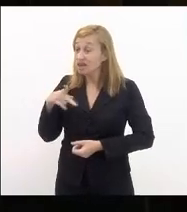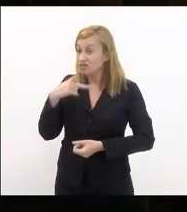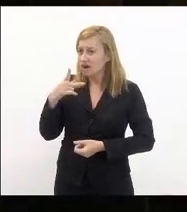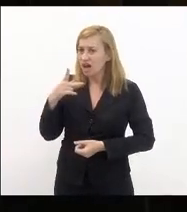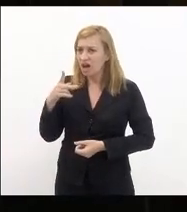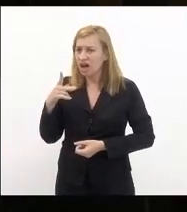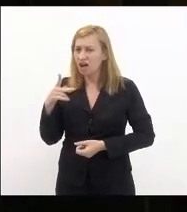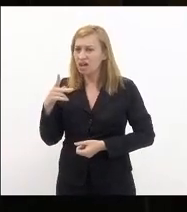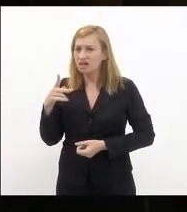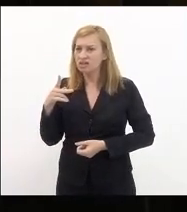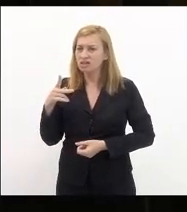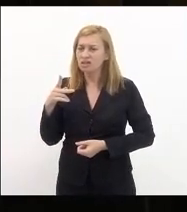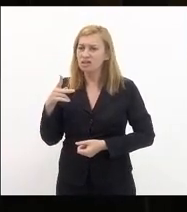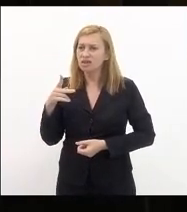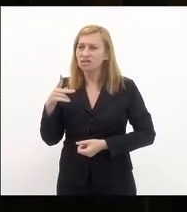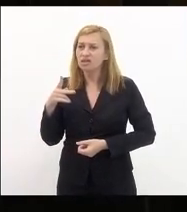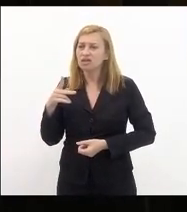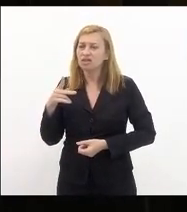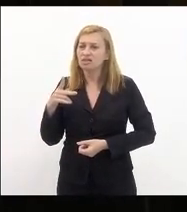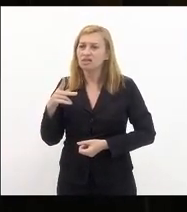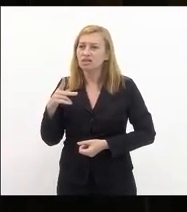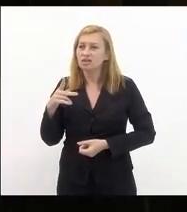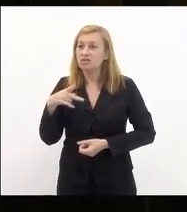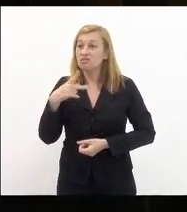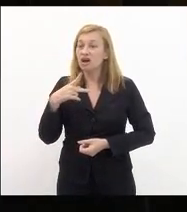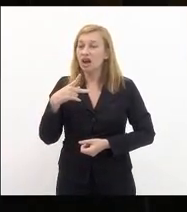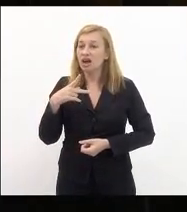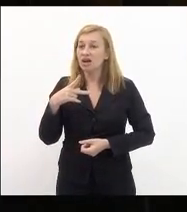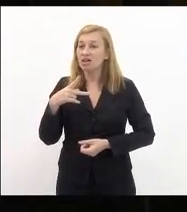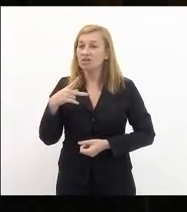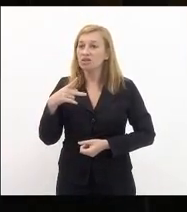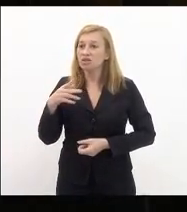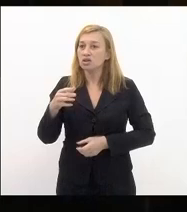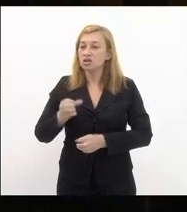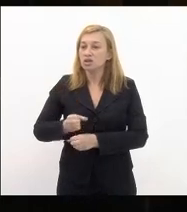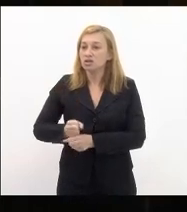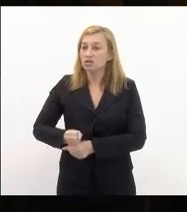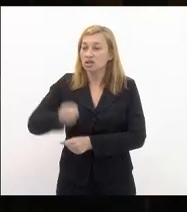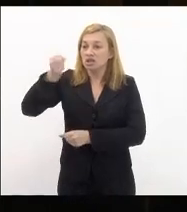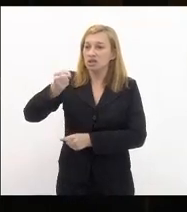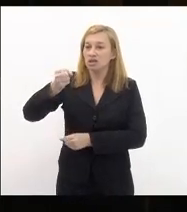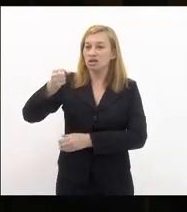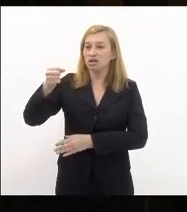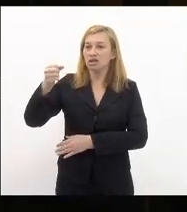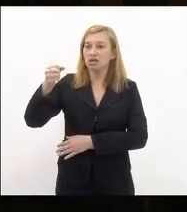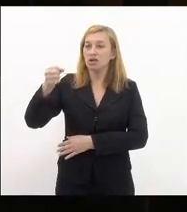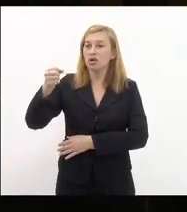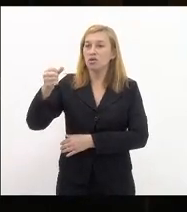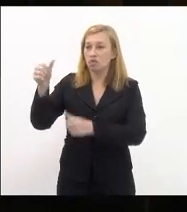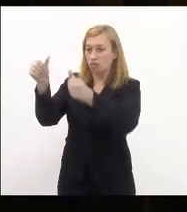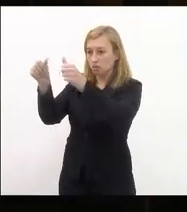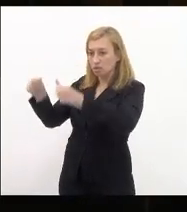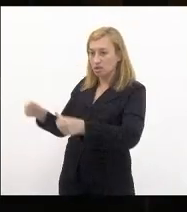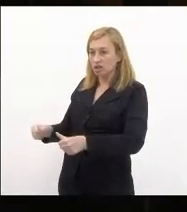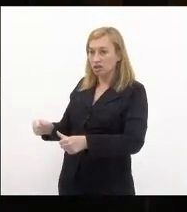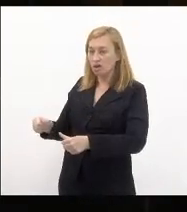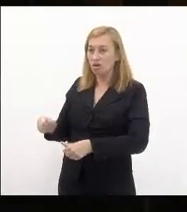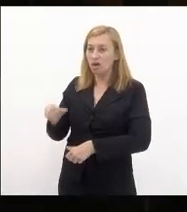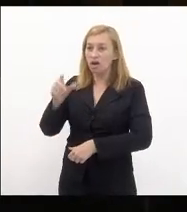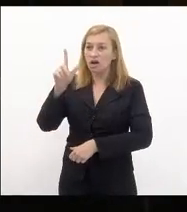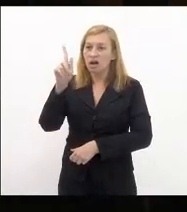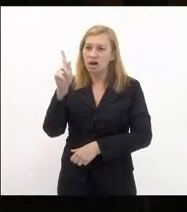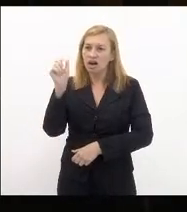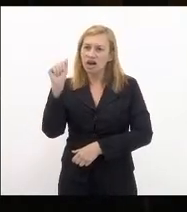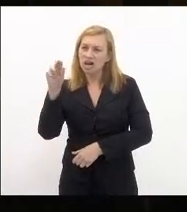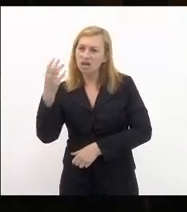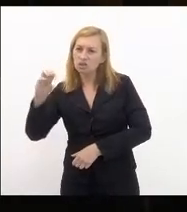um tapa na cara da sociedade que fosse erguida uma estátua em homenagem aos gansos que